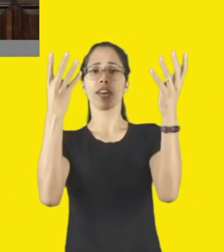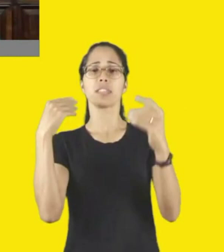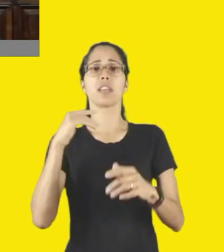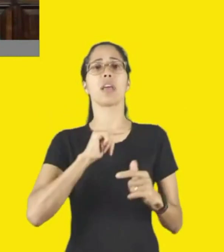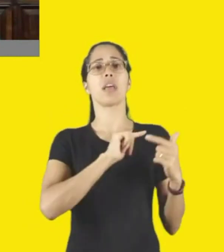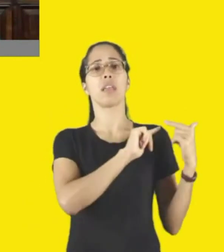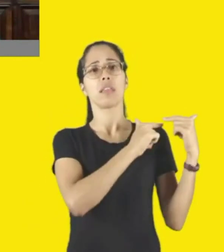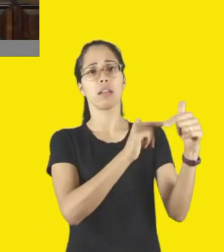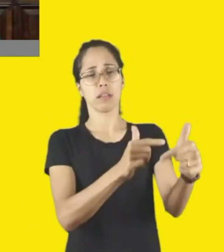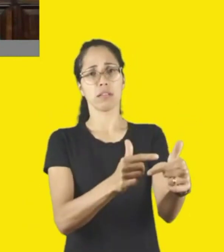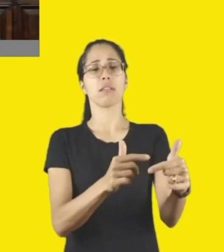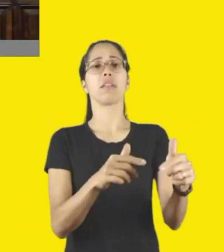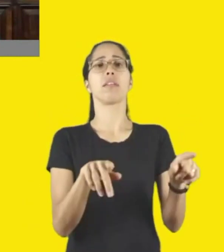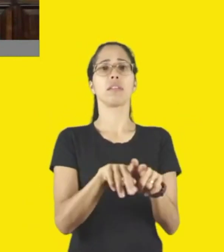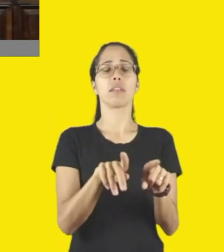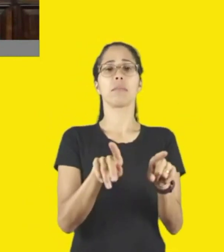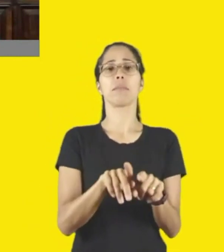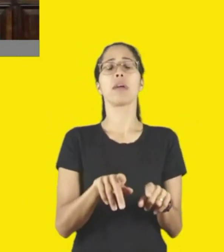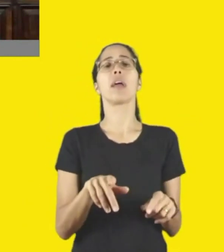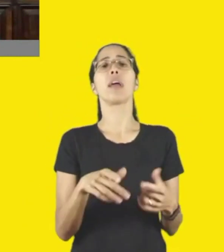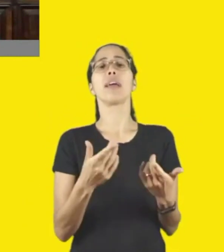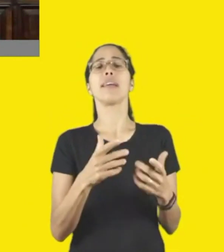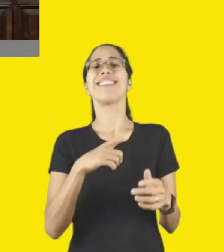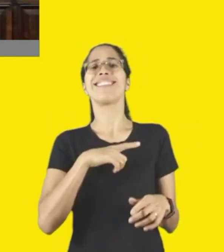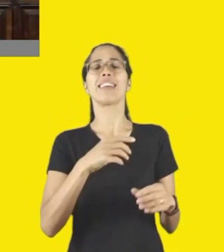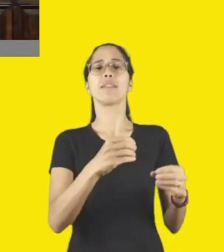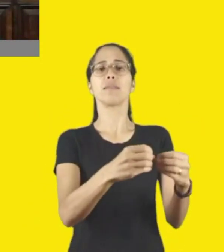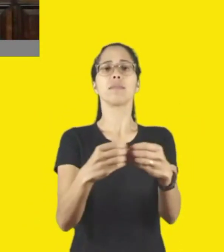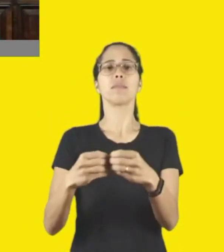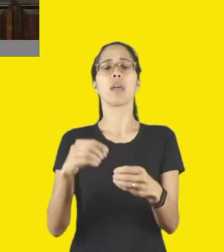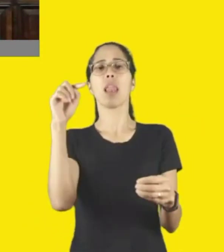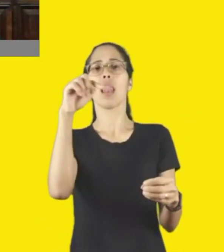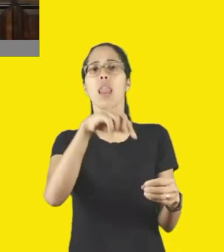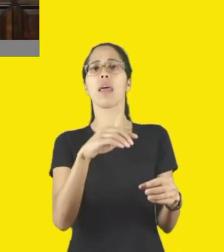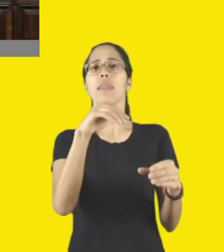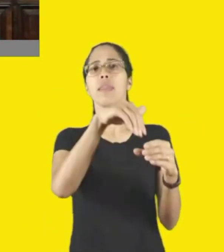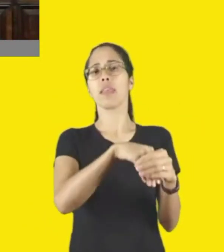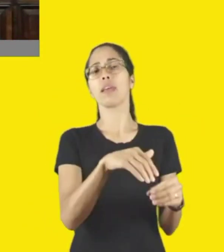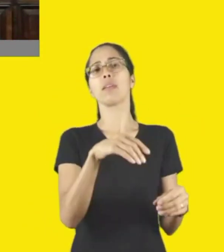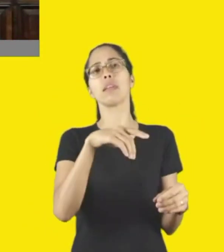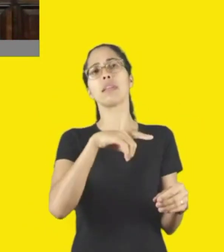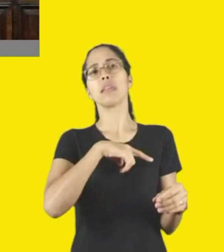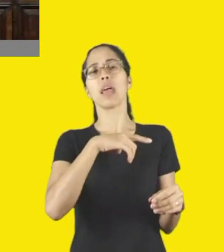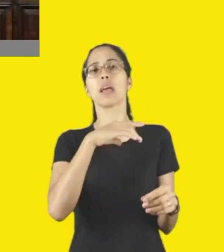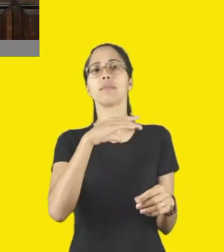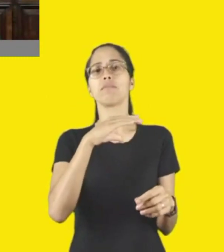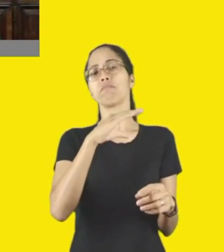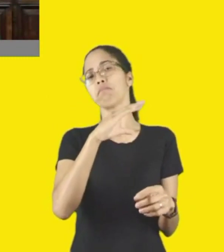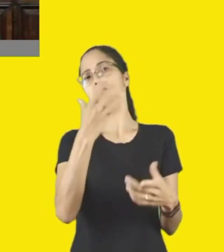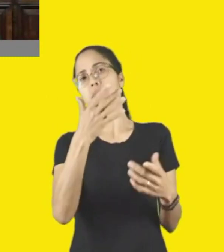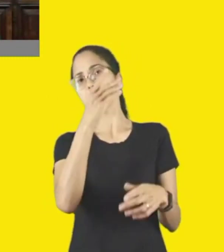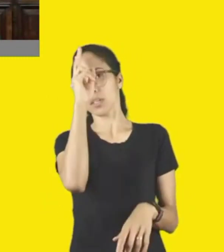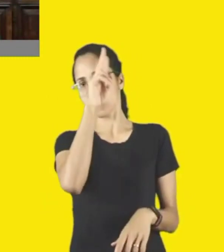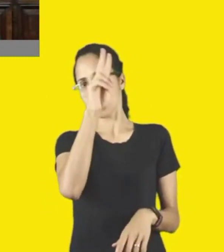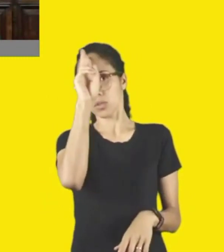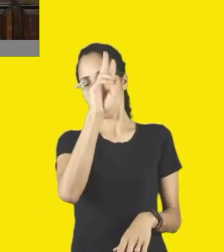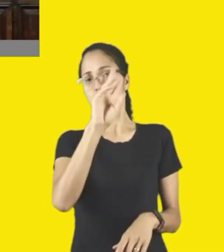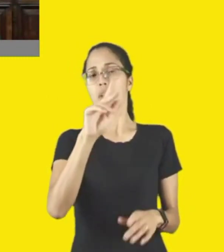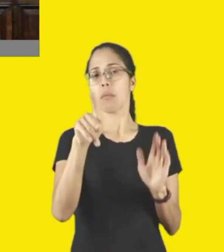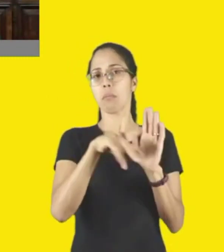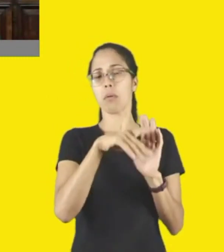município que é vinculado a uma história de um artista, Monteiro Lobato, por exemplo, tem lá. Então, essas